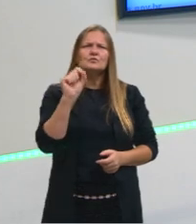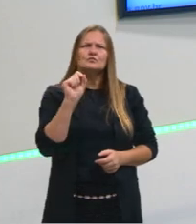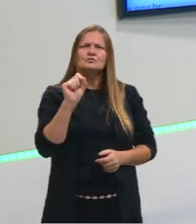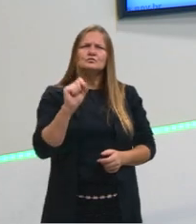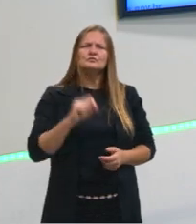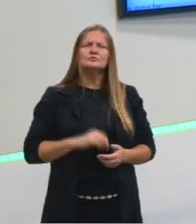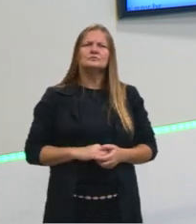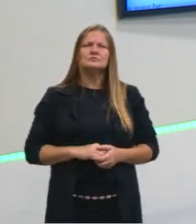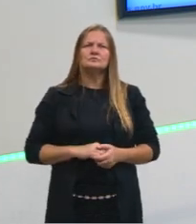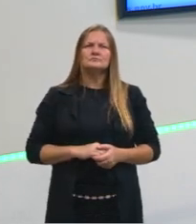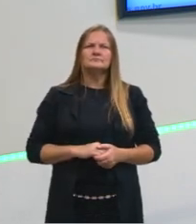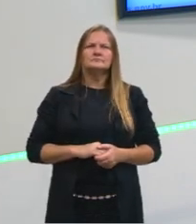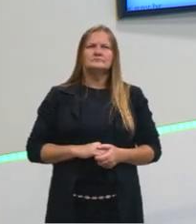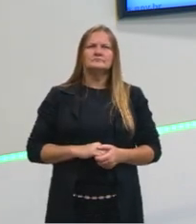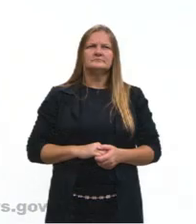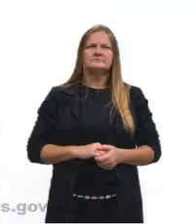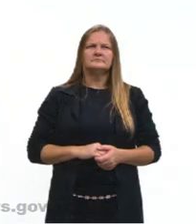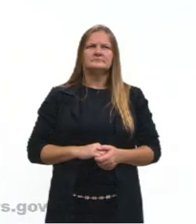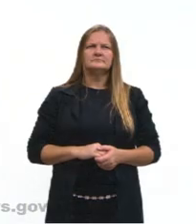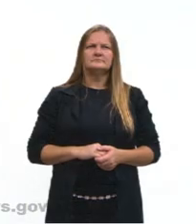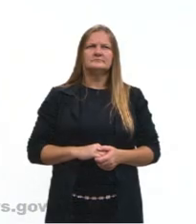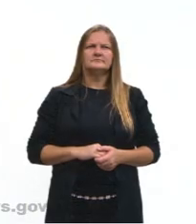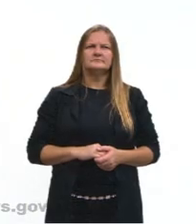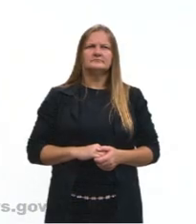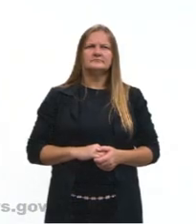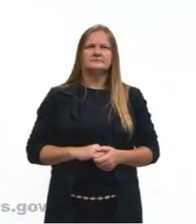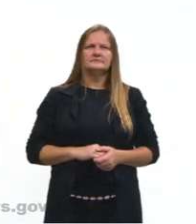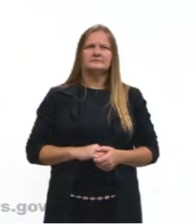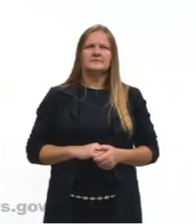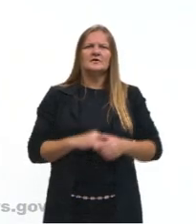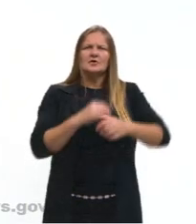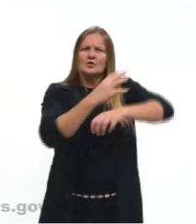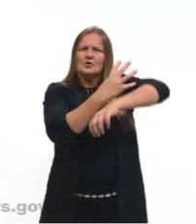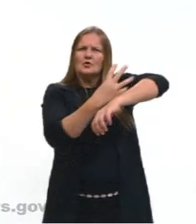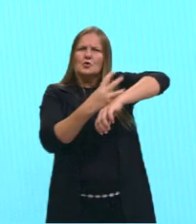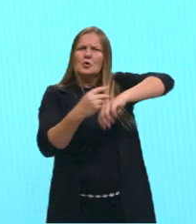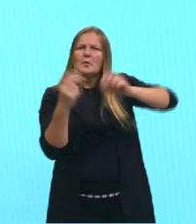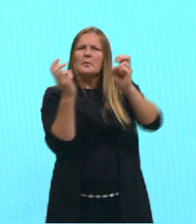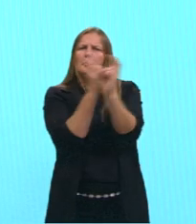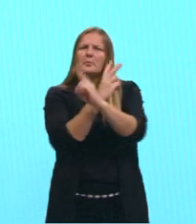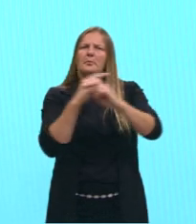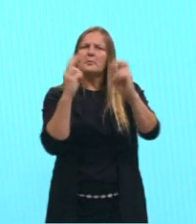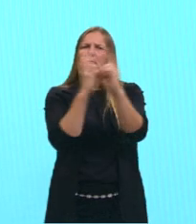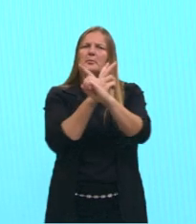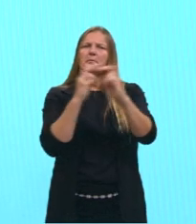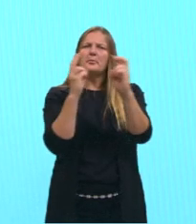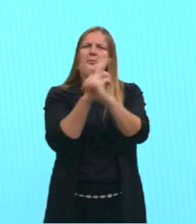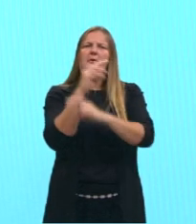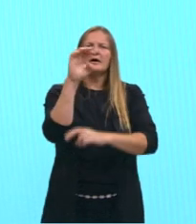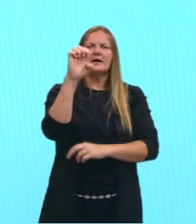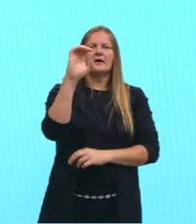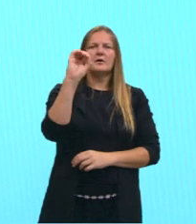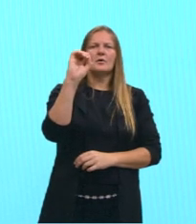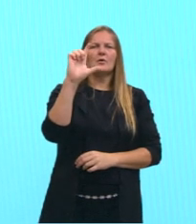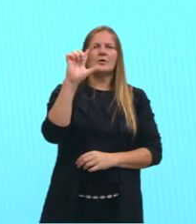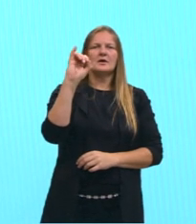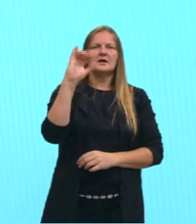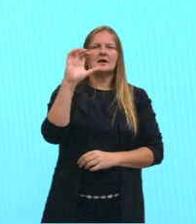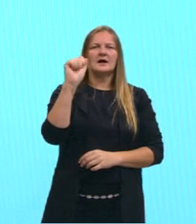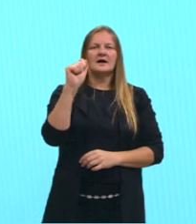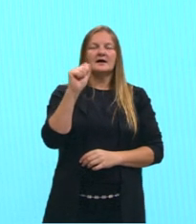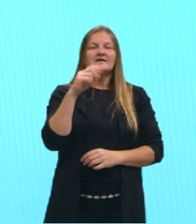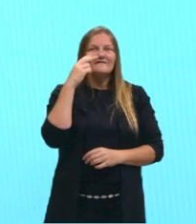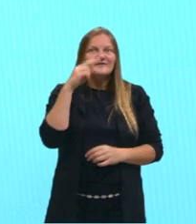erosão eólica também mudando as dunas.